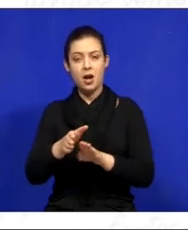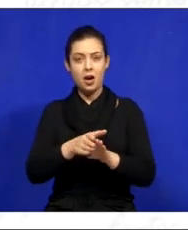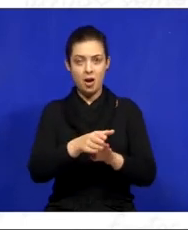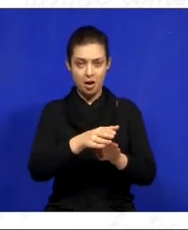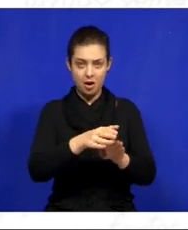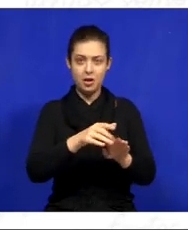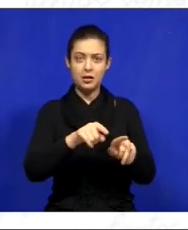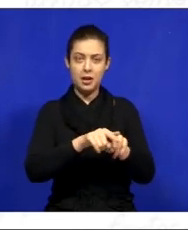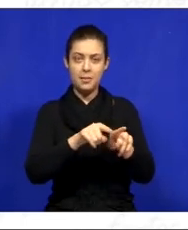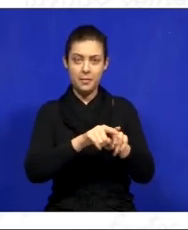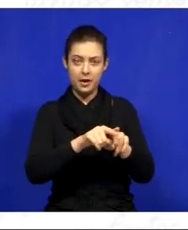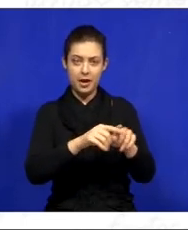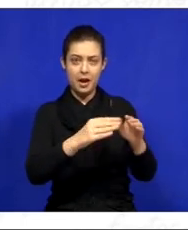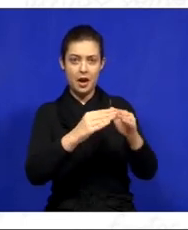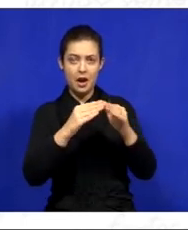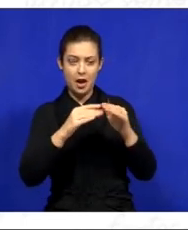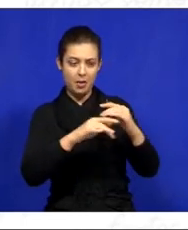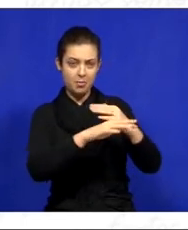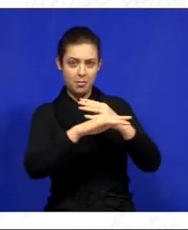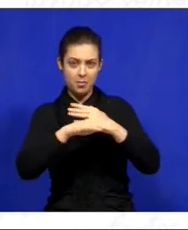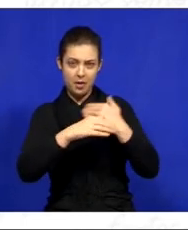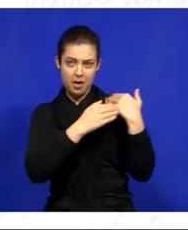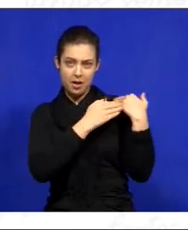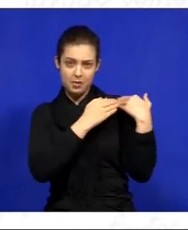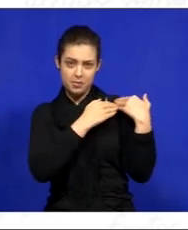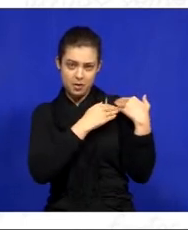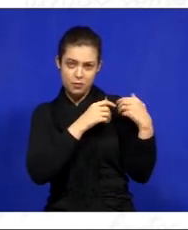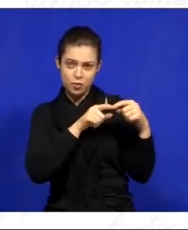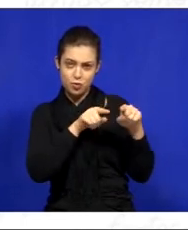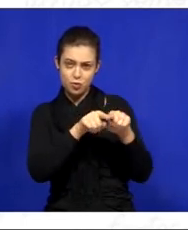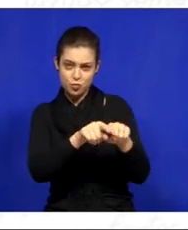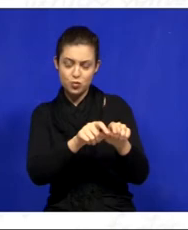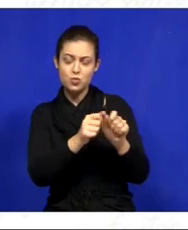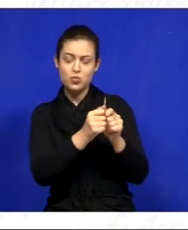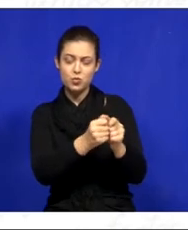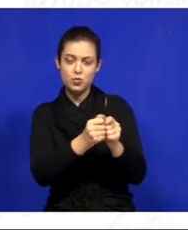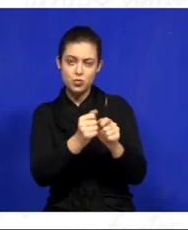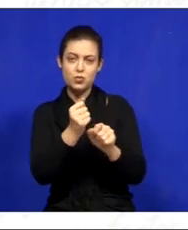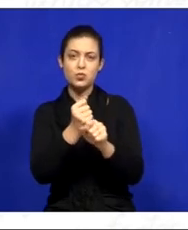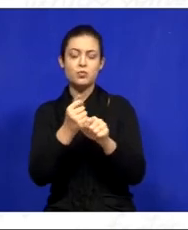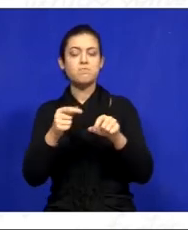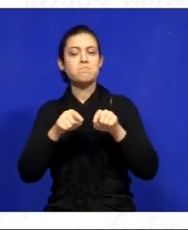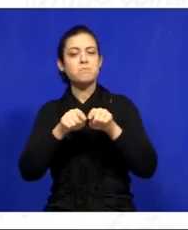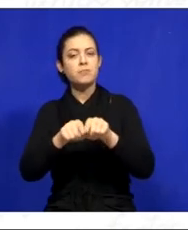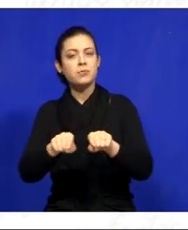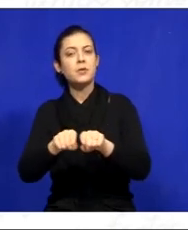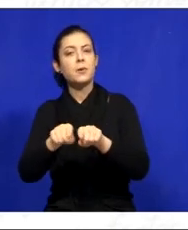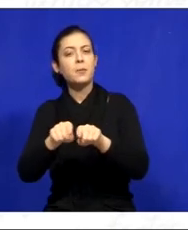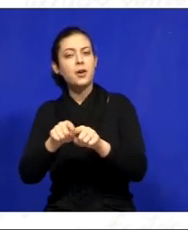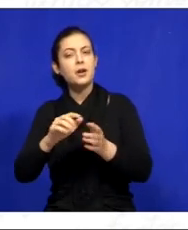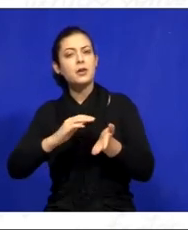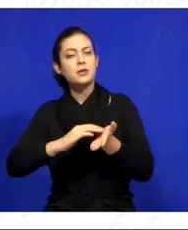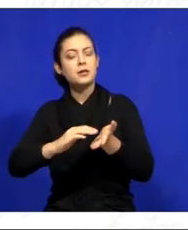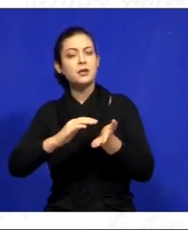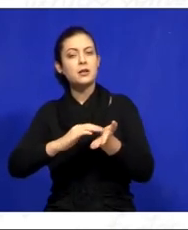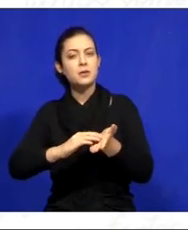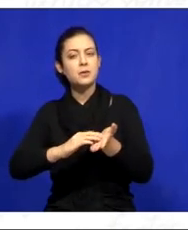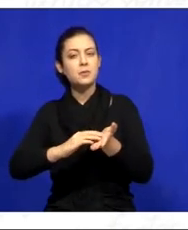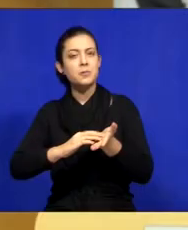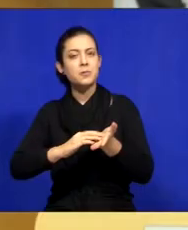Municipal de Habitação e Urbanismo que estão juntos aí nesta obra. Também, à Secretaria de